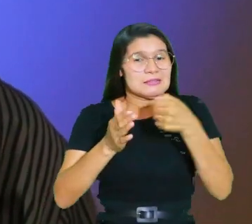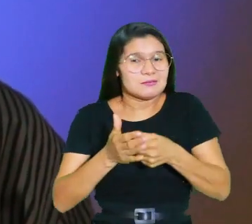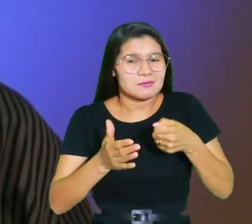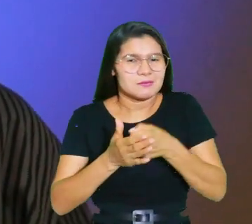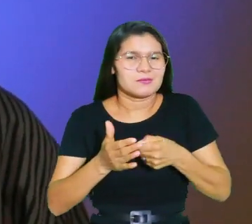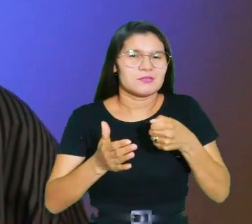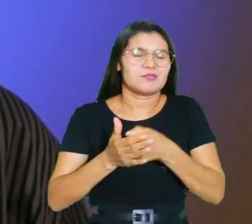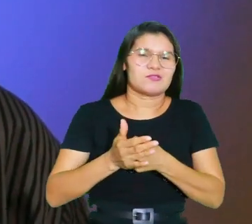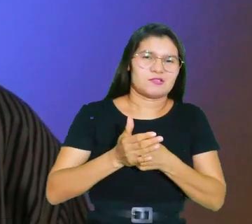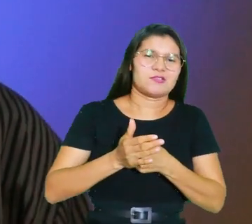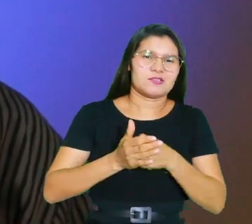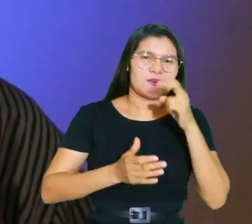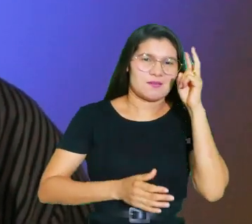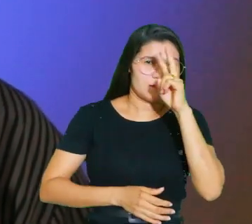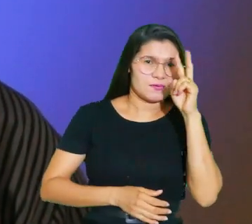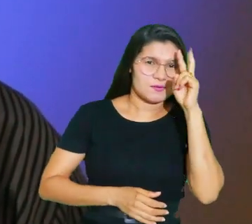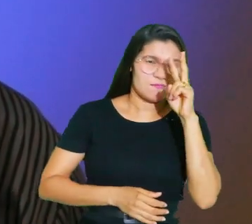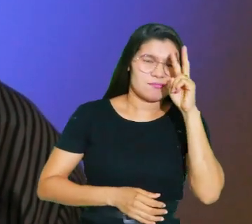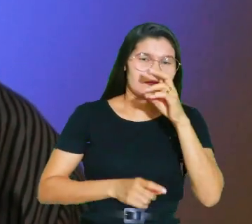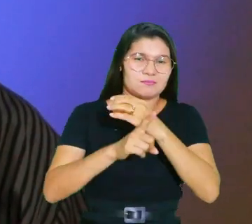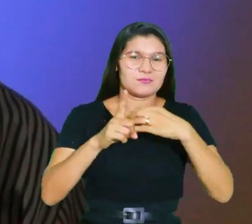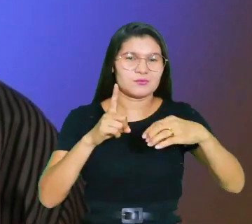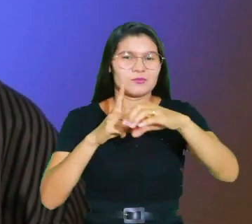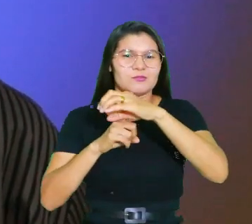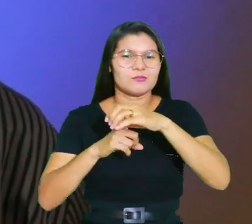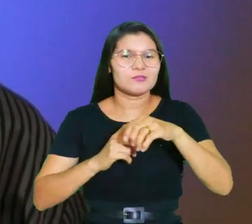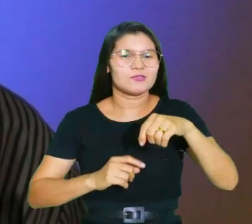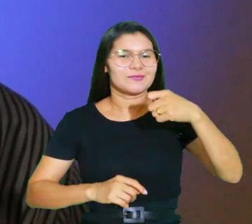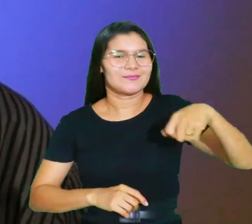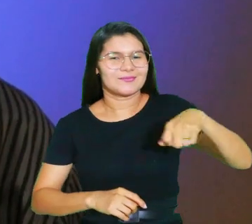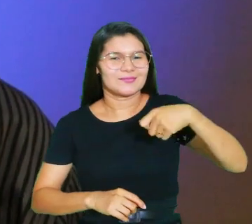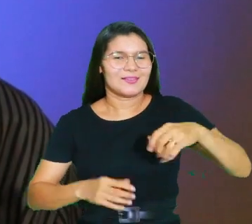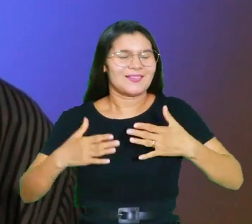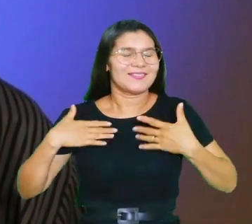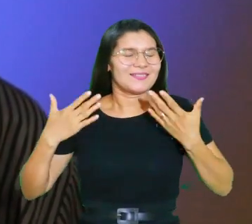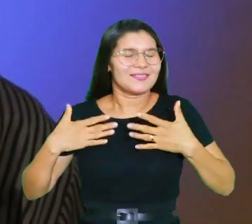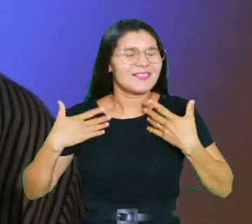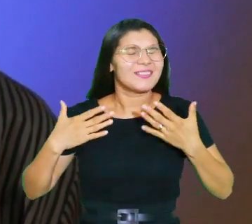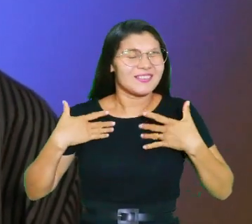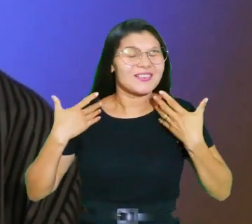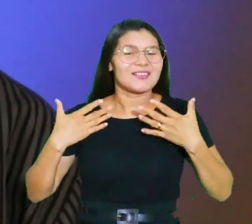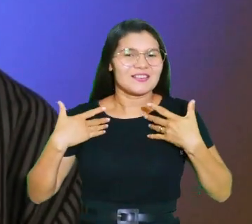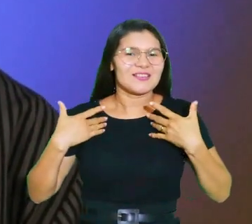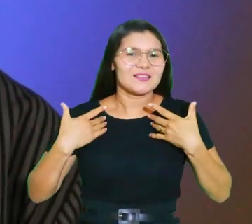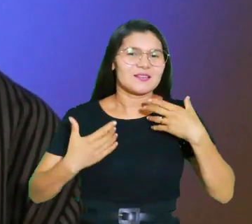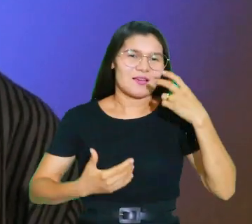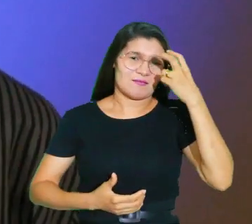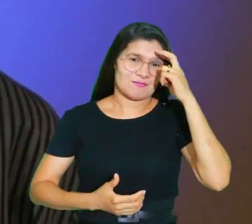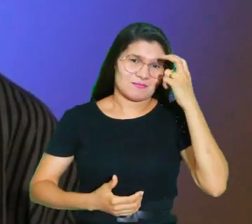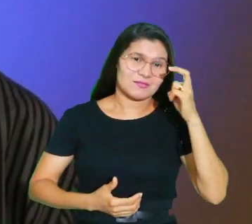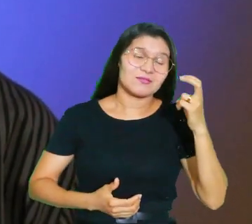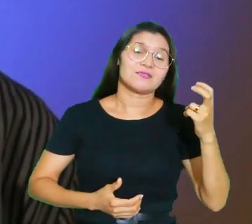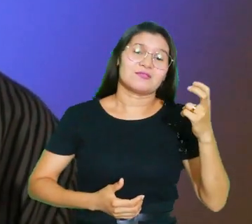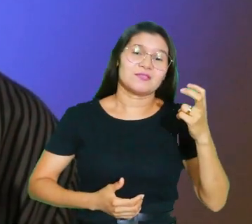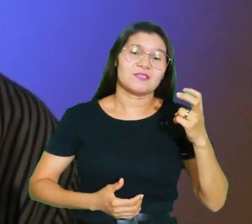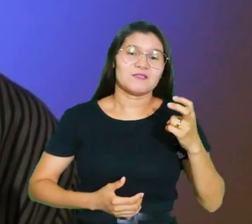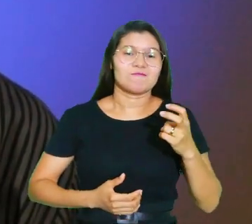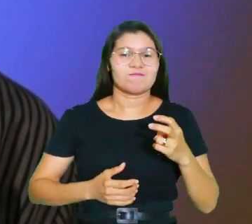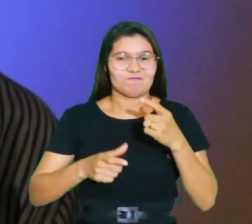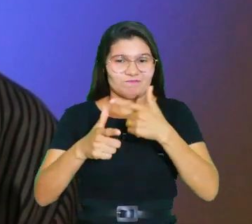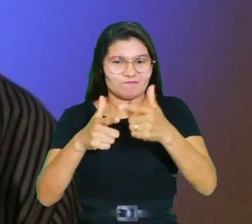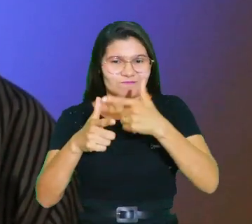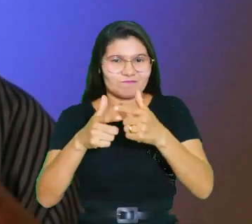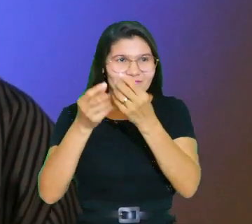cultos e tocassem os sinos com a alegria, como de costume, e deixassem o problema com Deus.